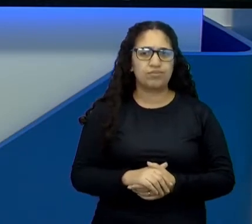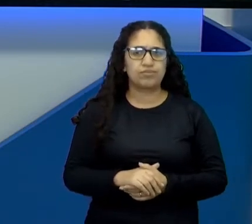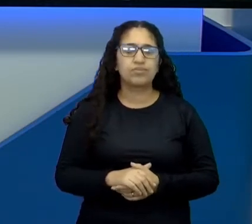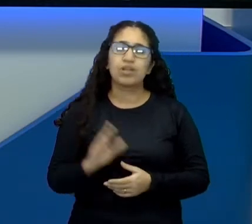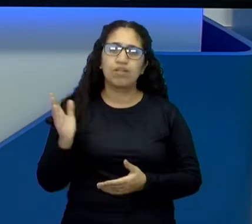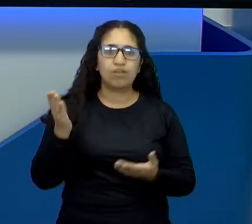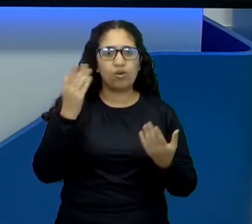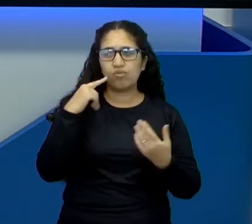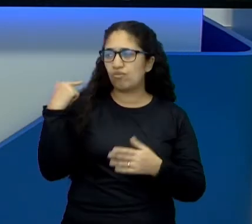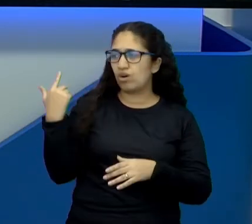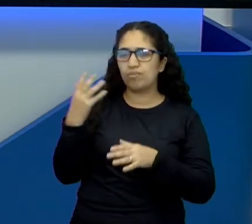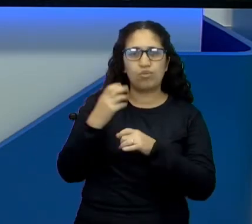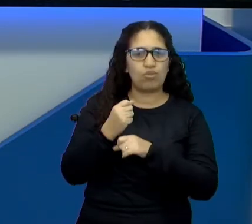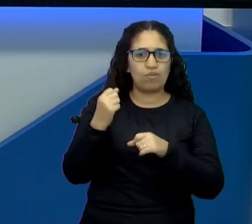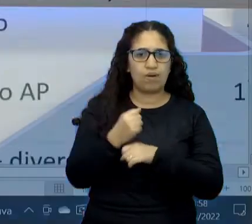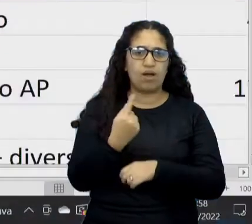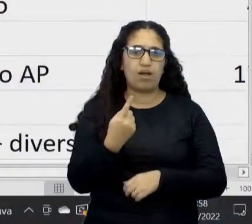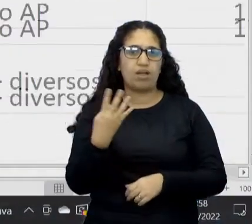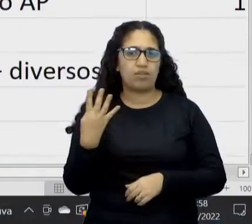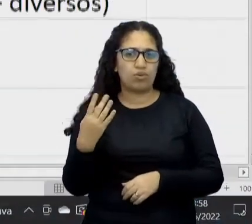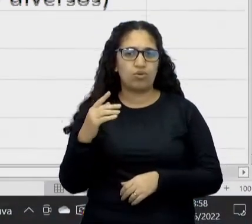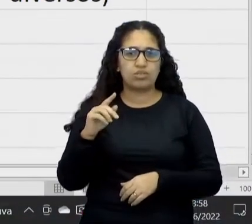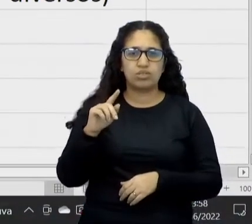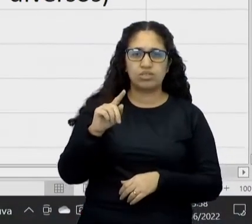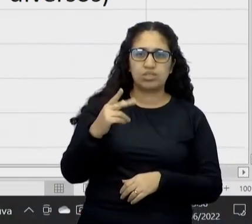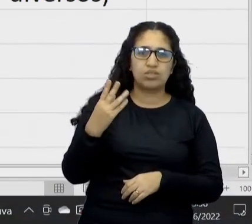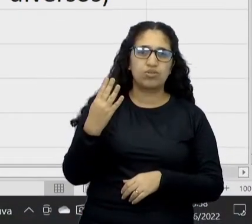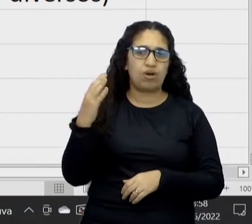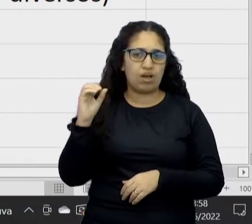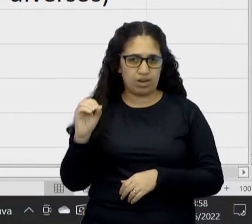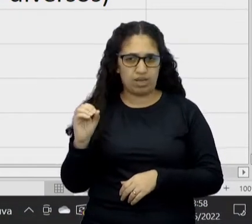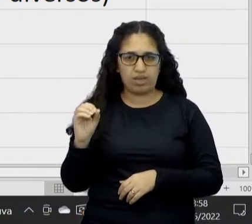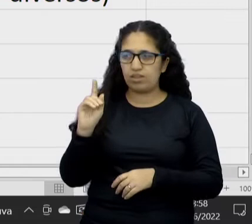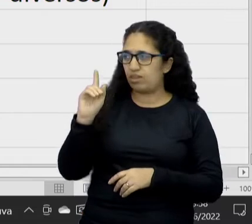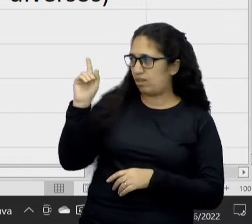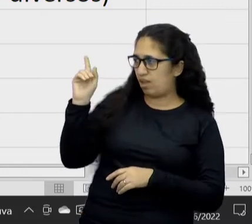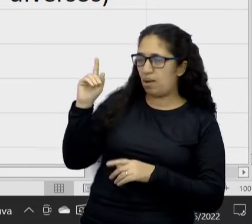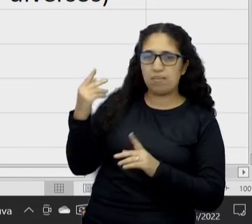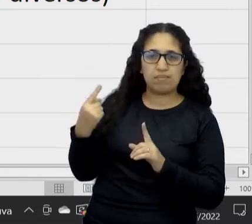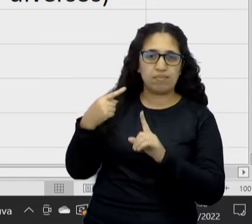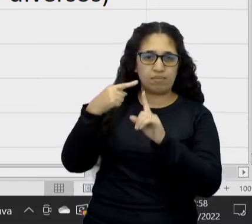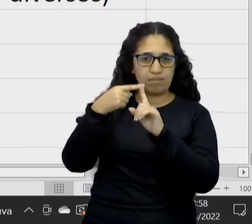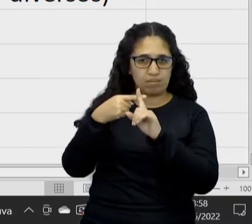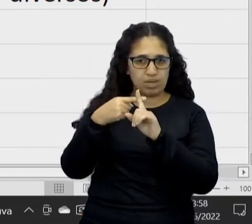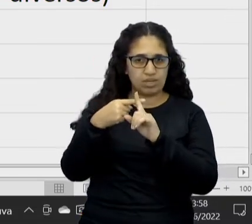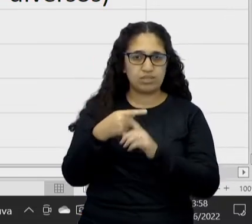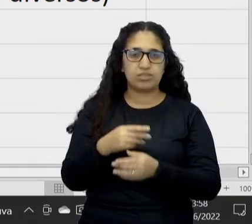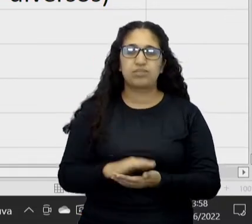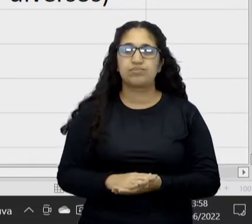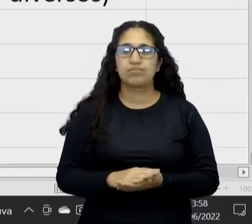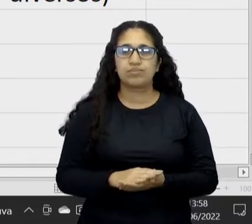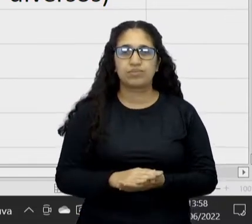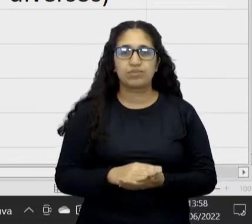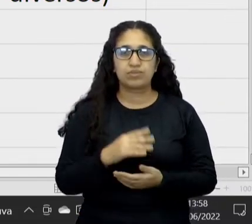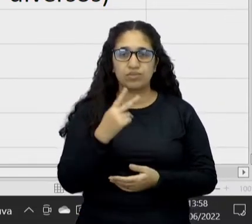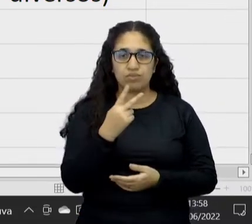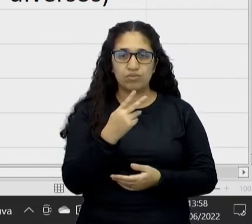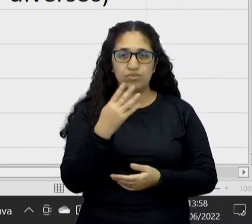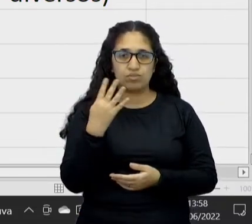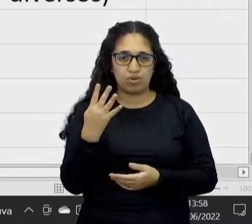Então vamos somar aqui R$14.140. Então eu vou pegar esses R$24. Colocar aí os R$14